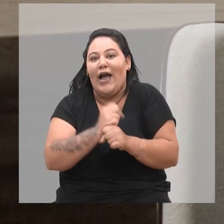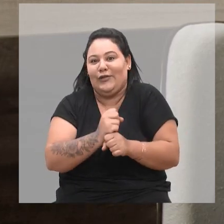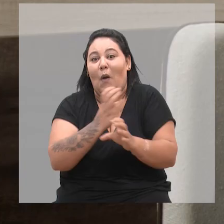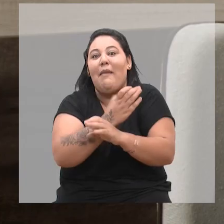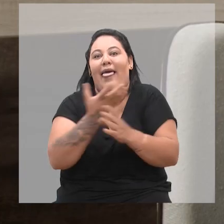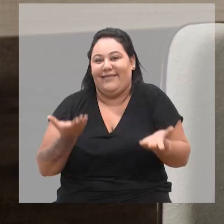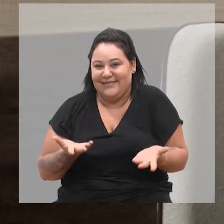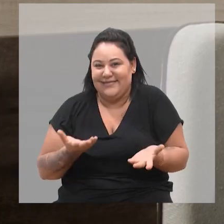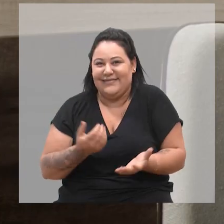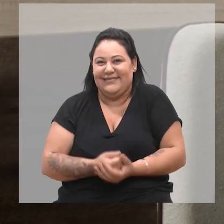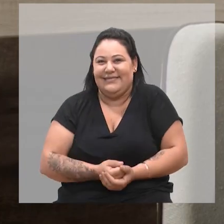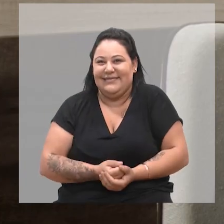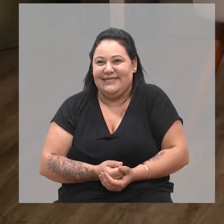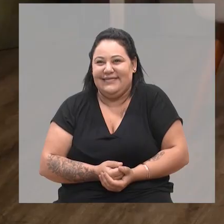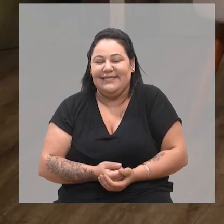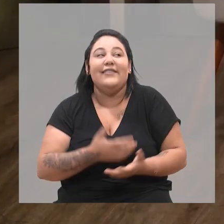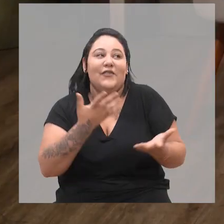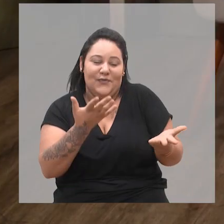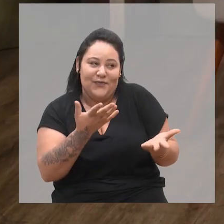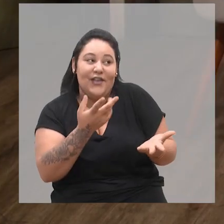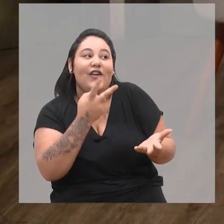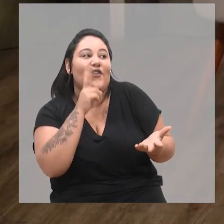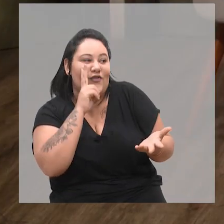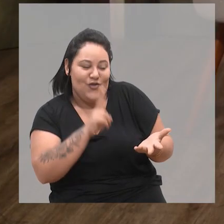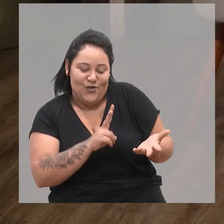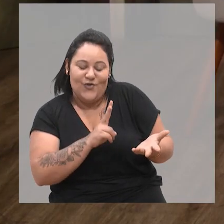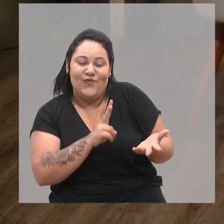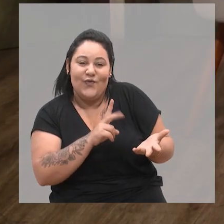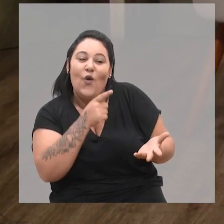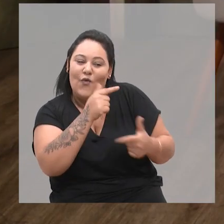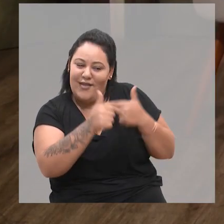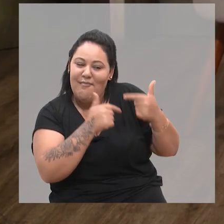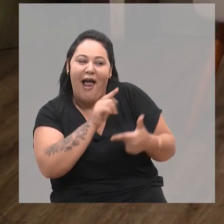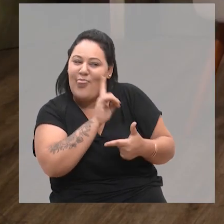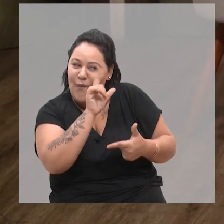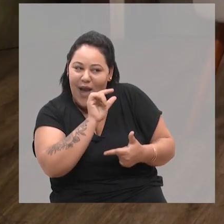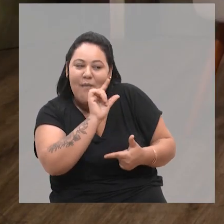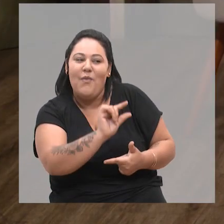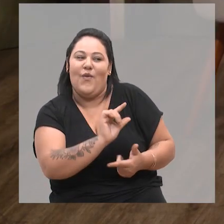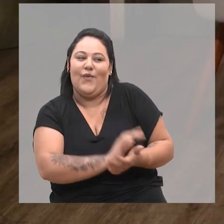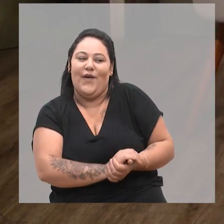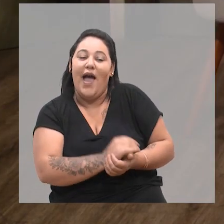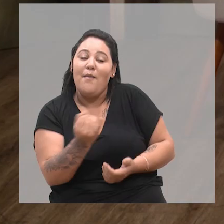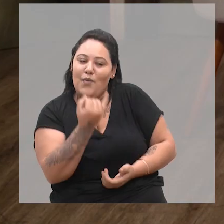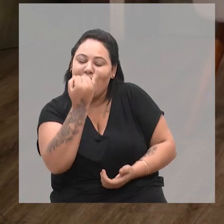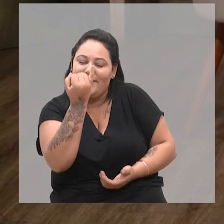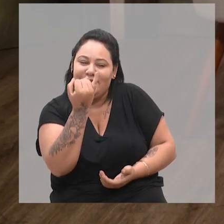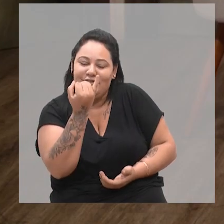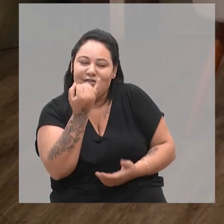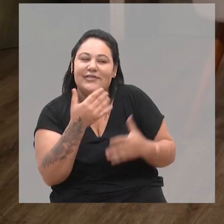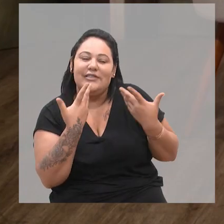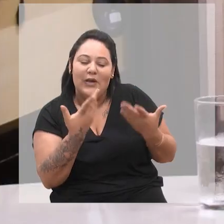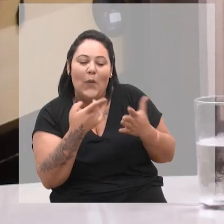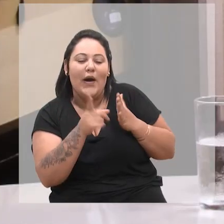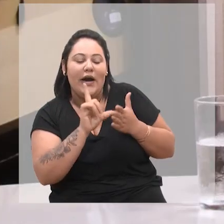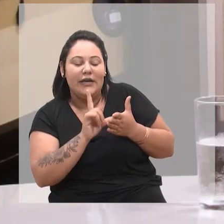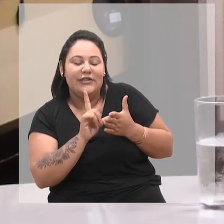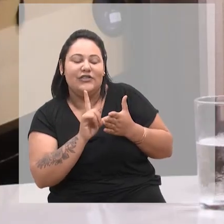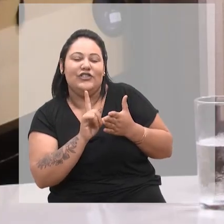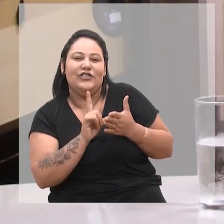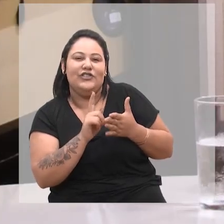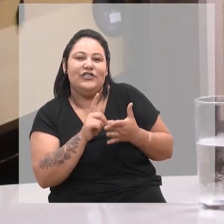para um balde de água. Viu? Não é tão pouca coisa que a senhora faz. Vereadora, antes de nos